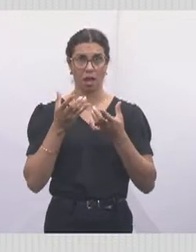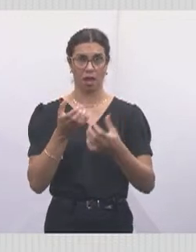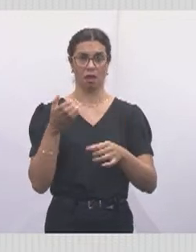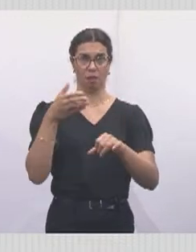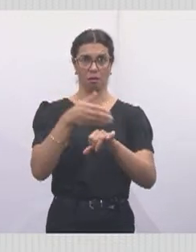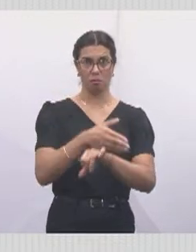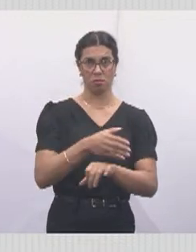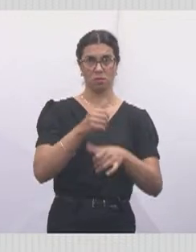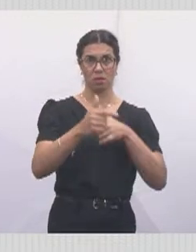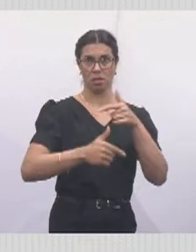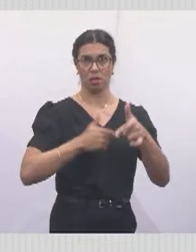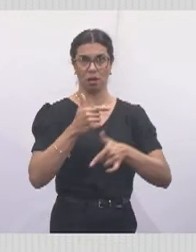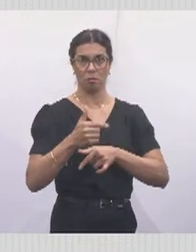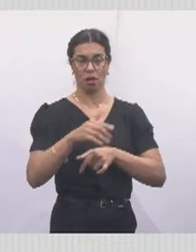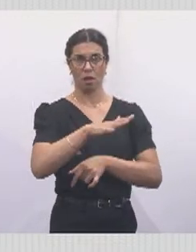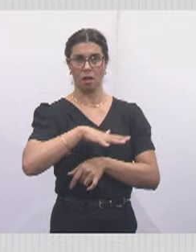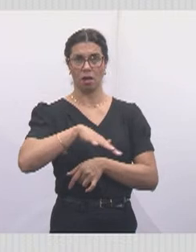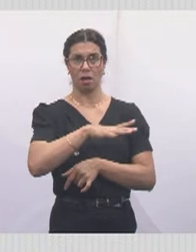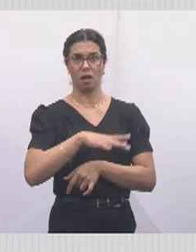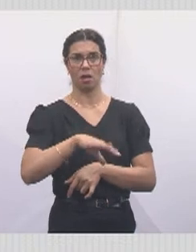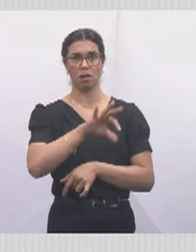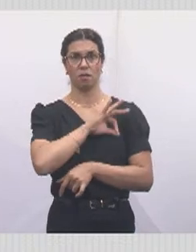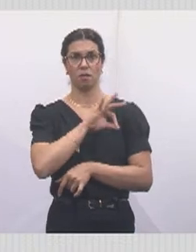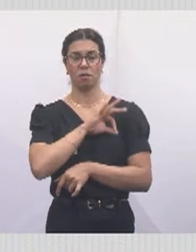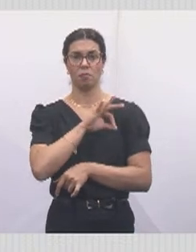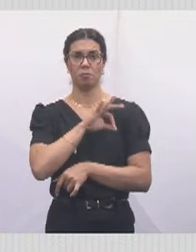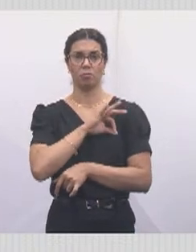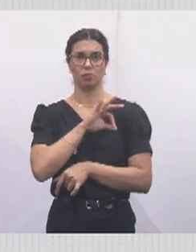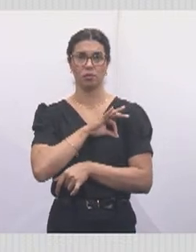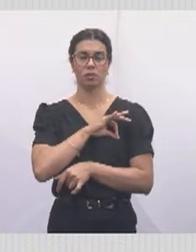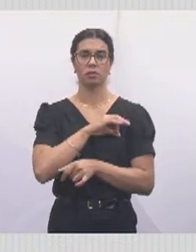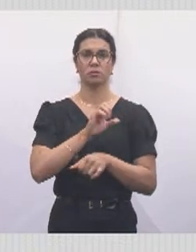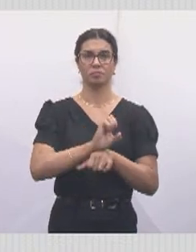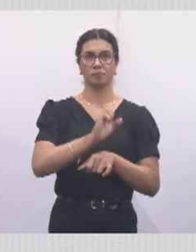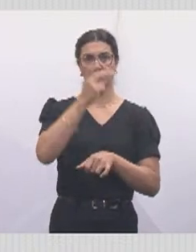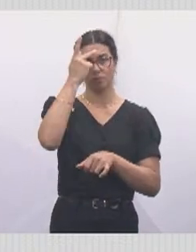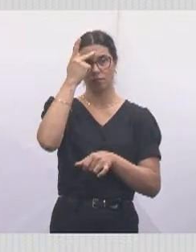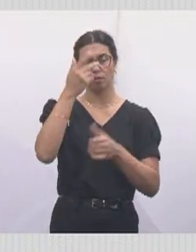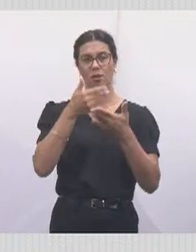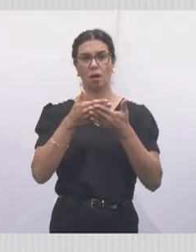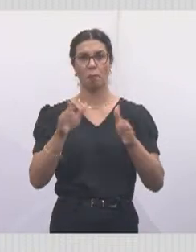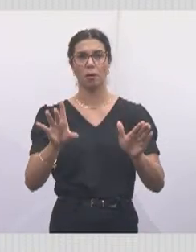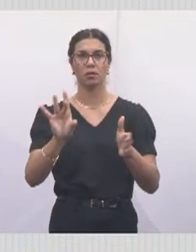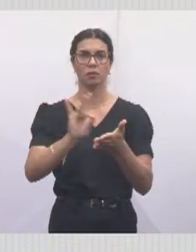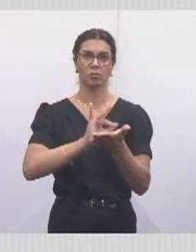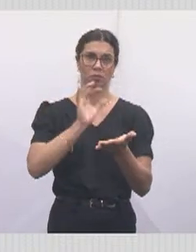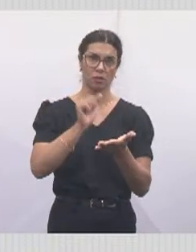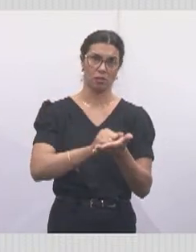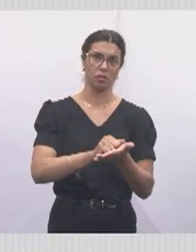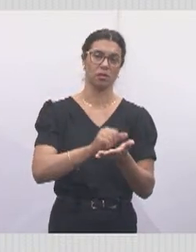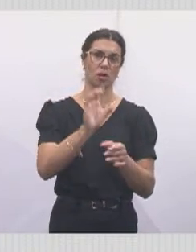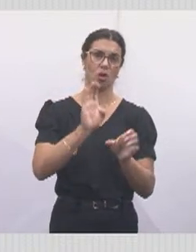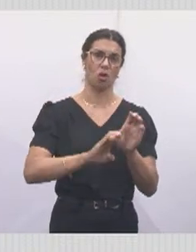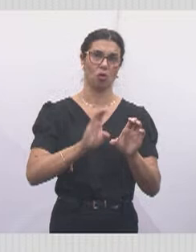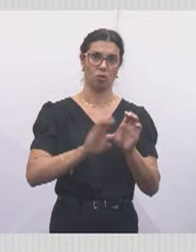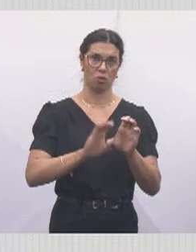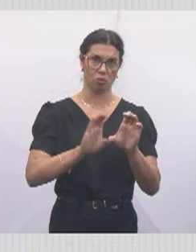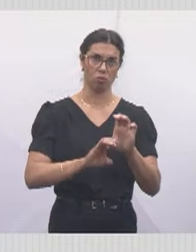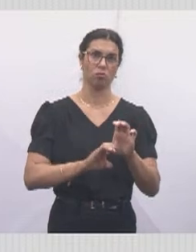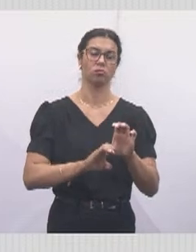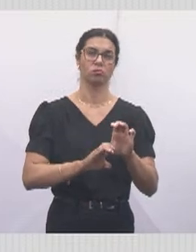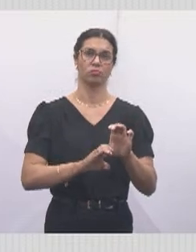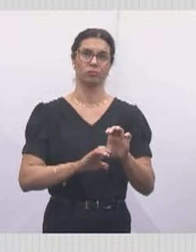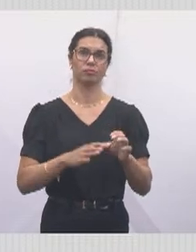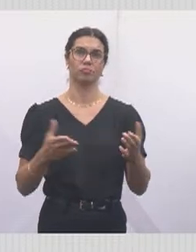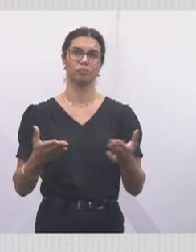na Polícia Militar, está aberto aí as inscrições para o concurso da Polícia